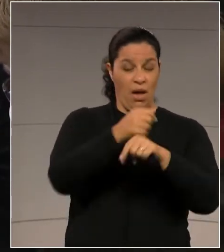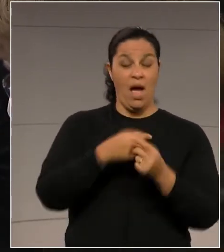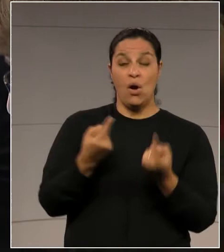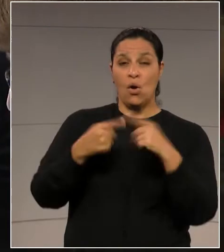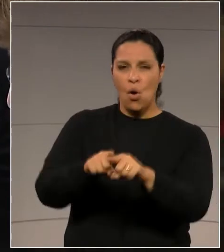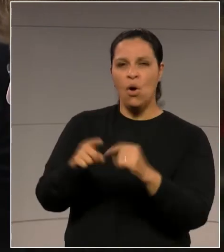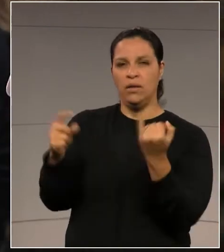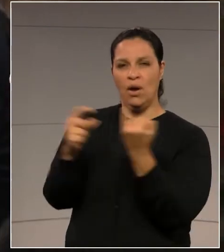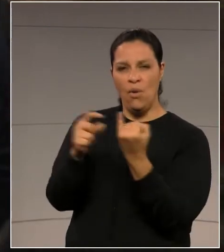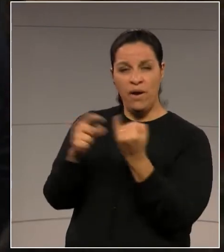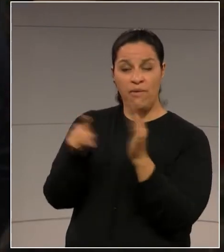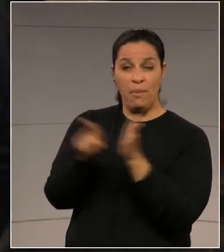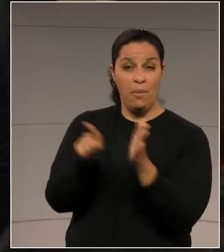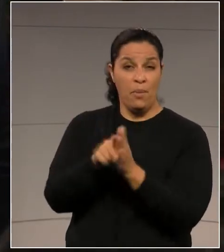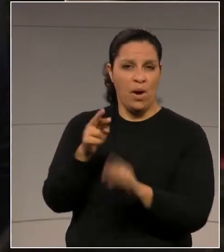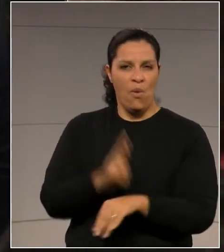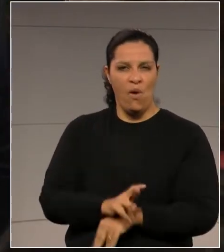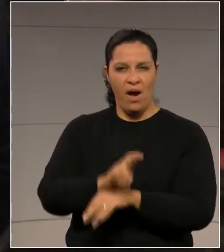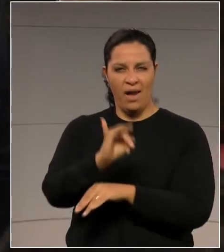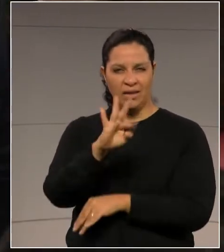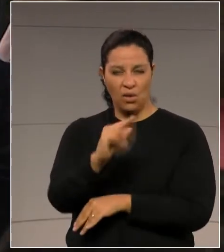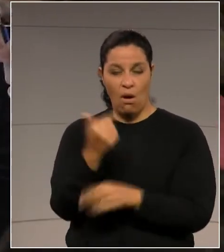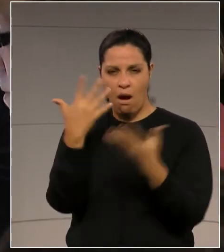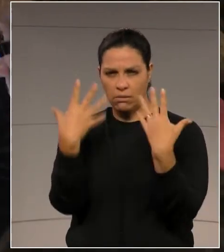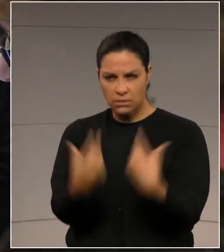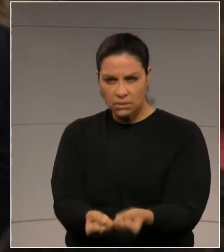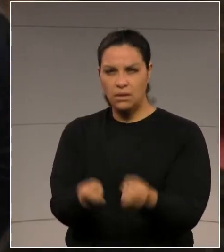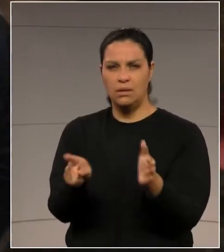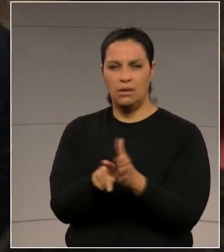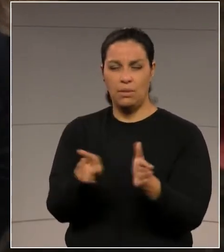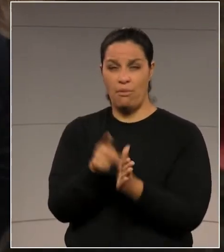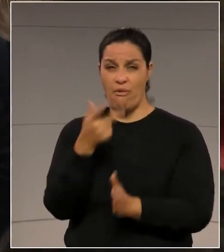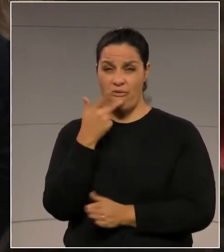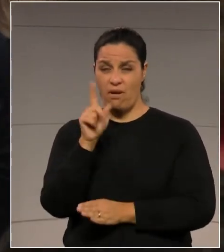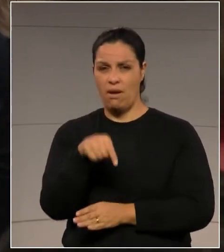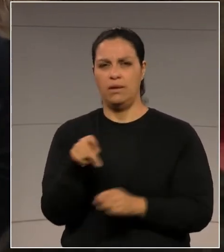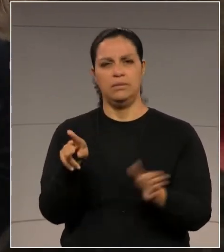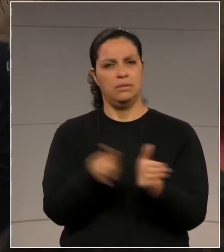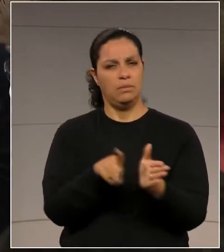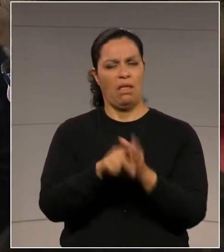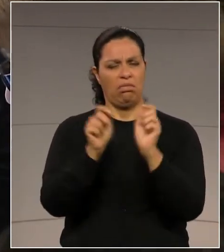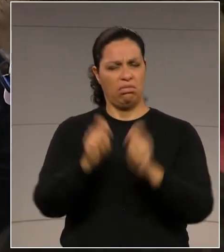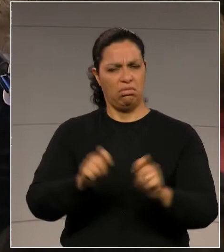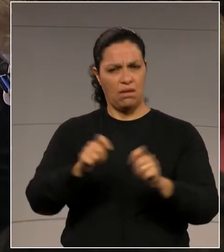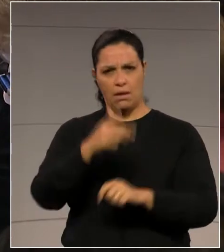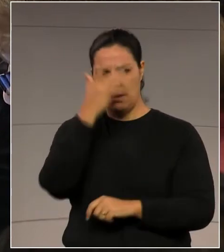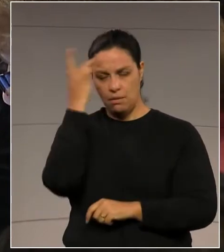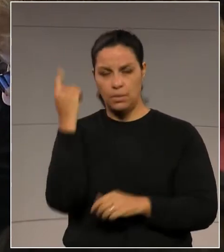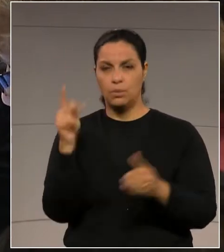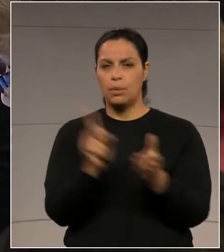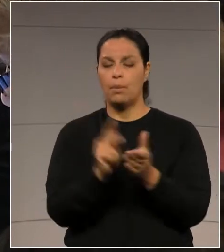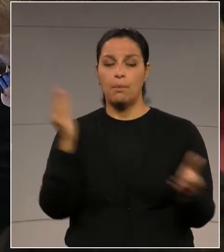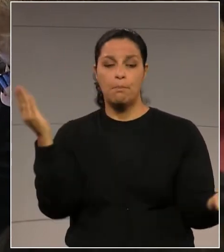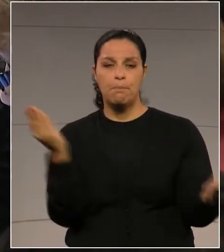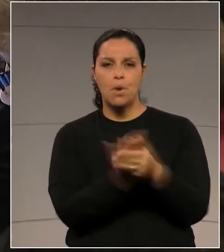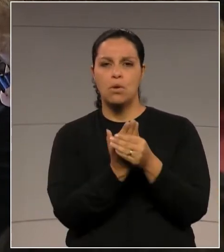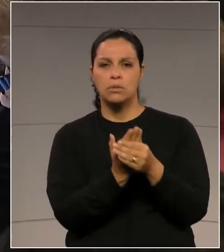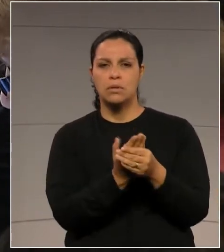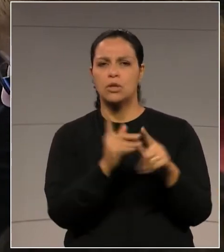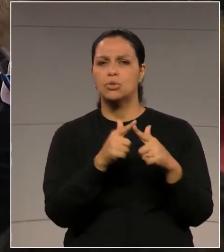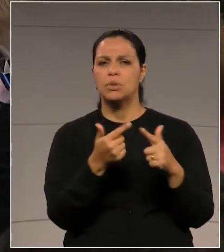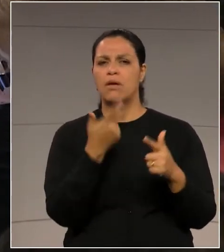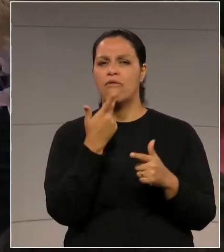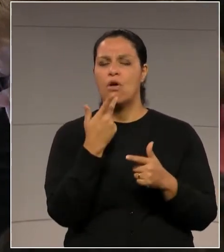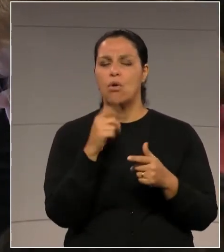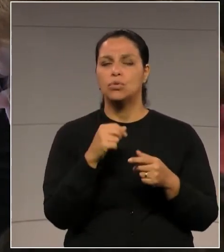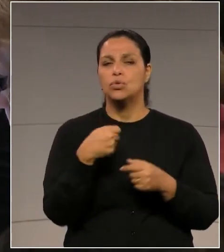É a universidade a partir do momento que o reitor concorda que é, sim, possível alguém ser processado por